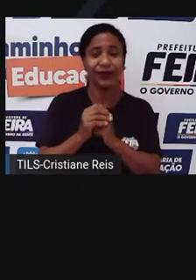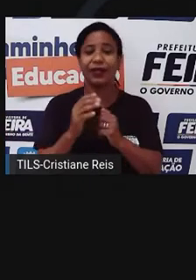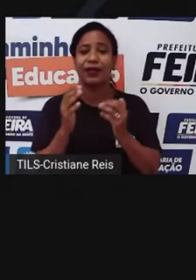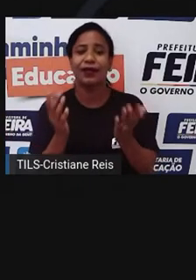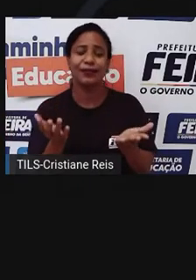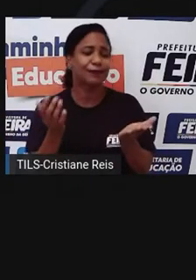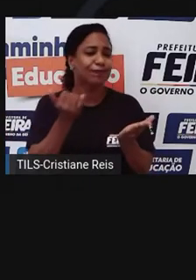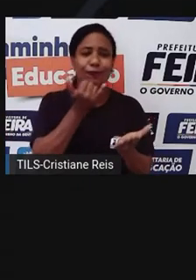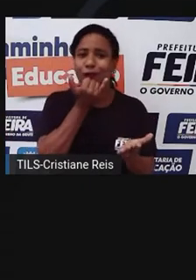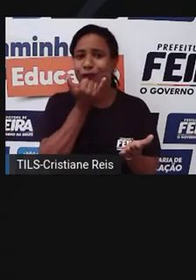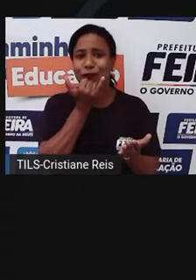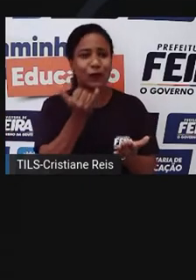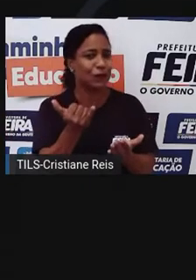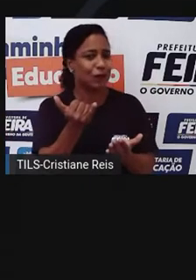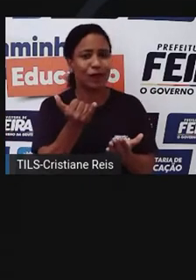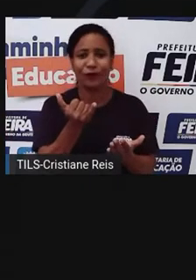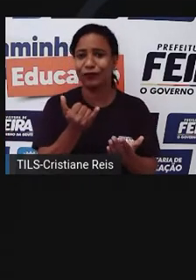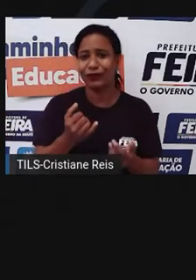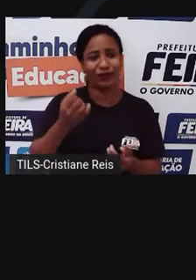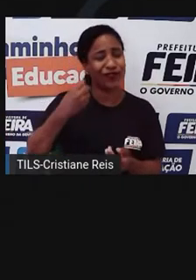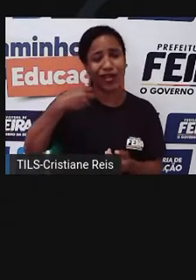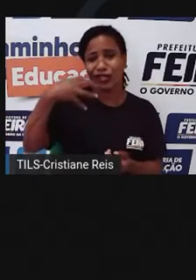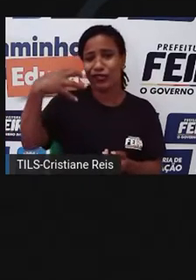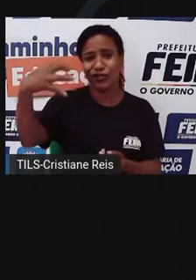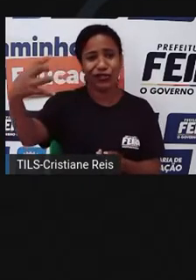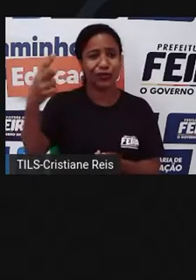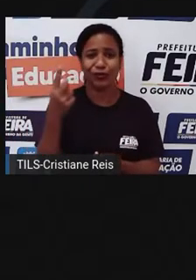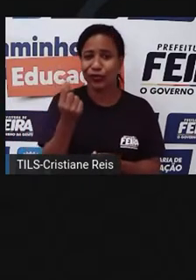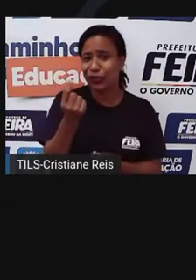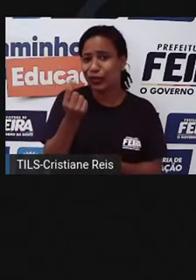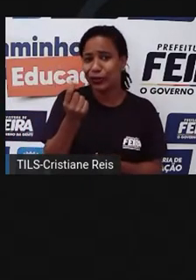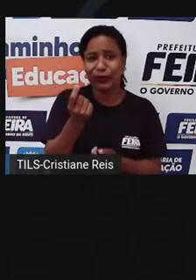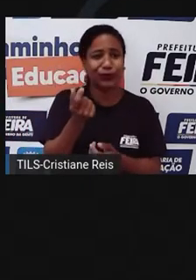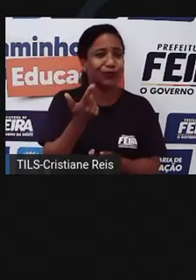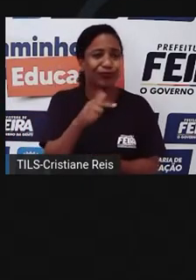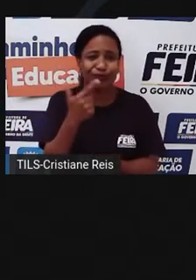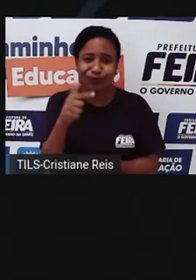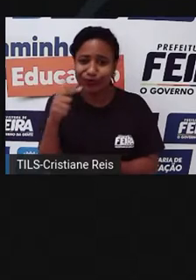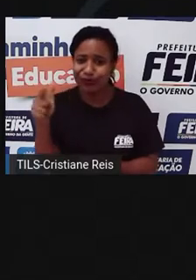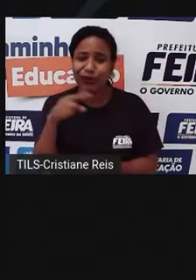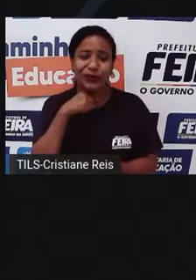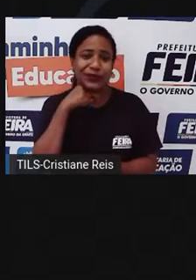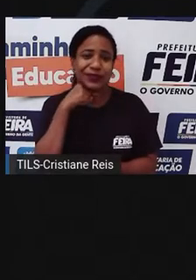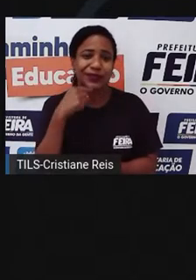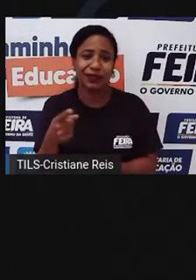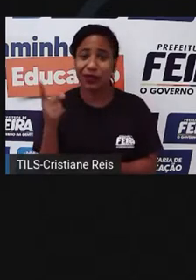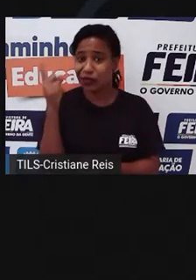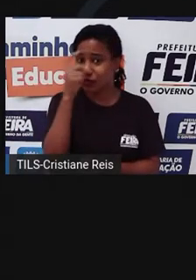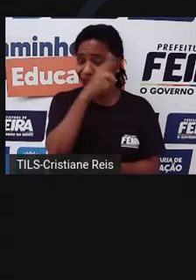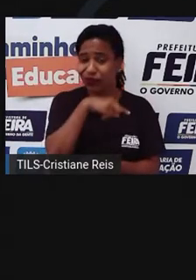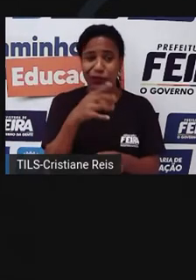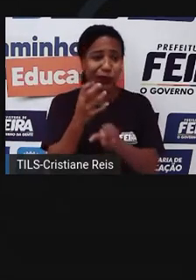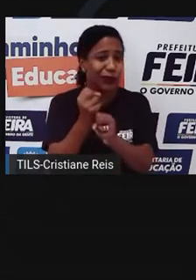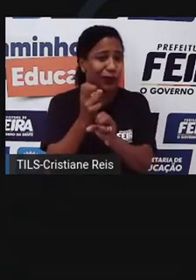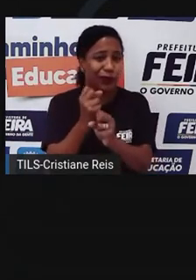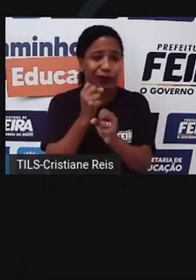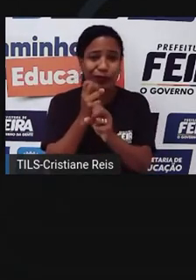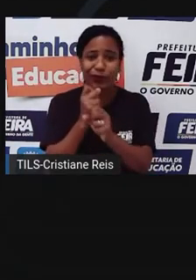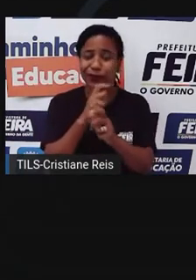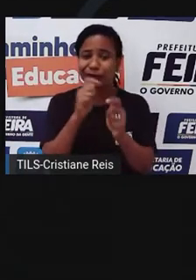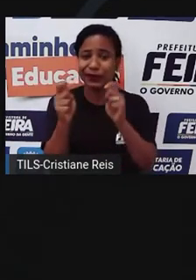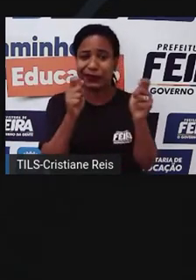dar, querido. Acho que não vamos mais conseguir viajar. Ah, velho! Tá difícil resolver as contas, filhão.